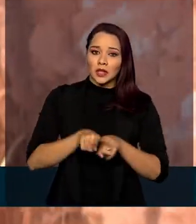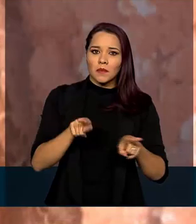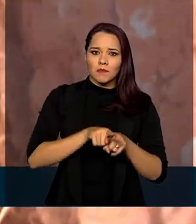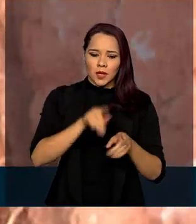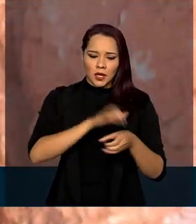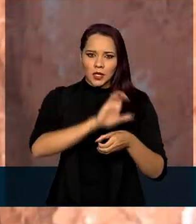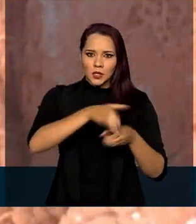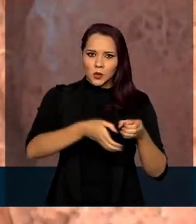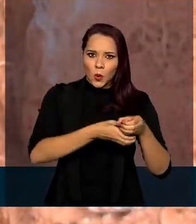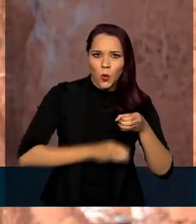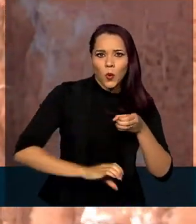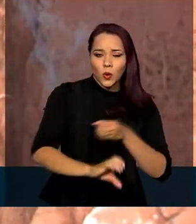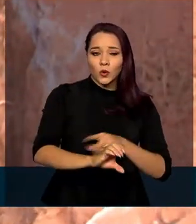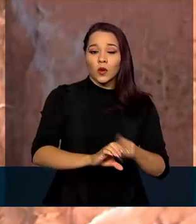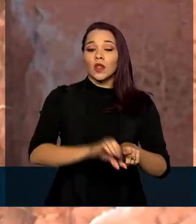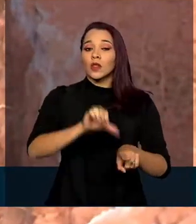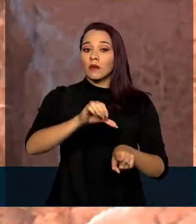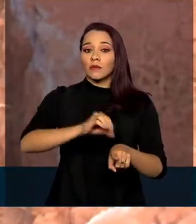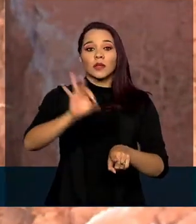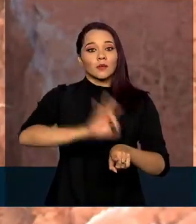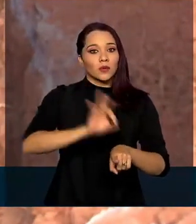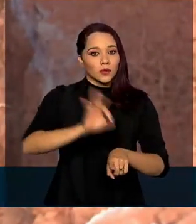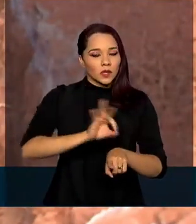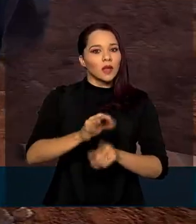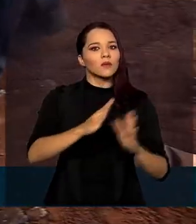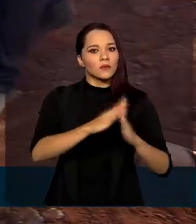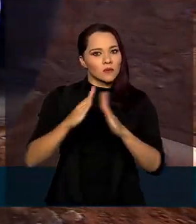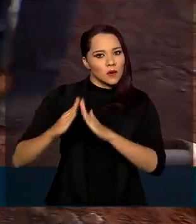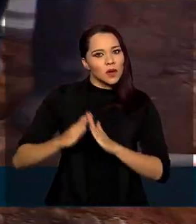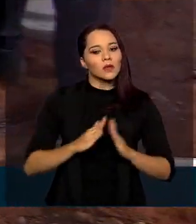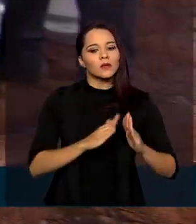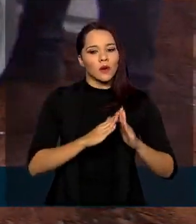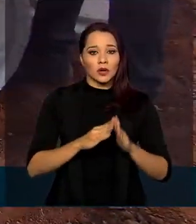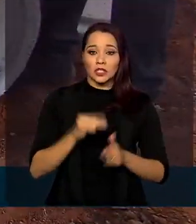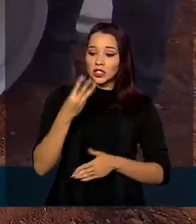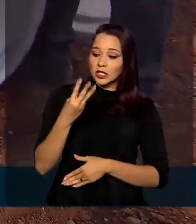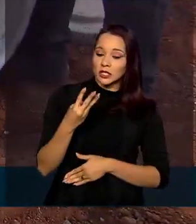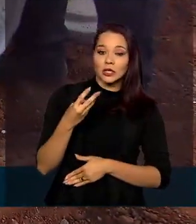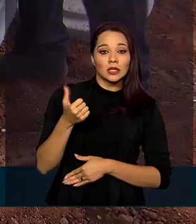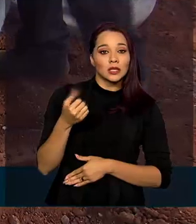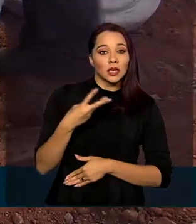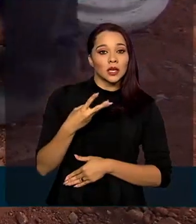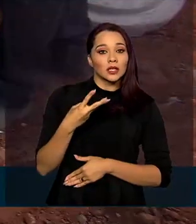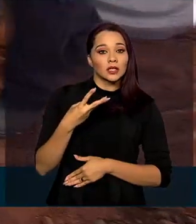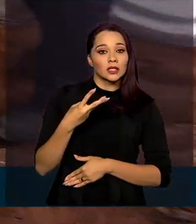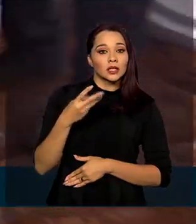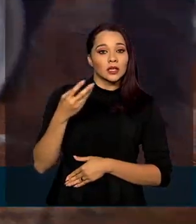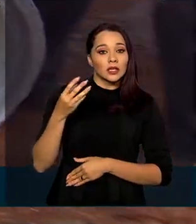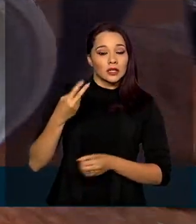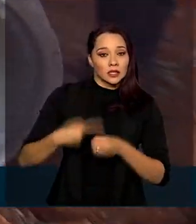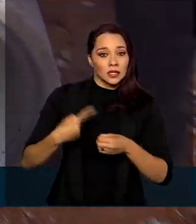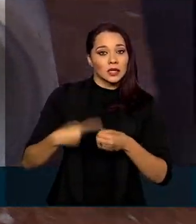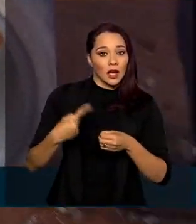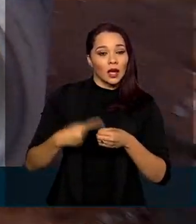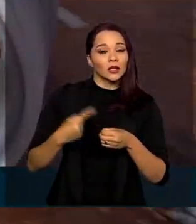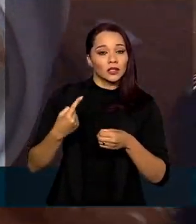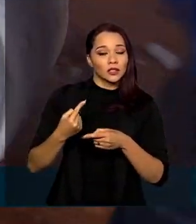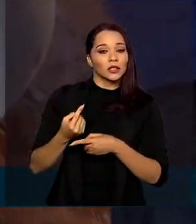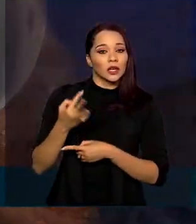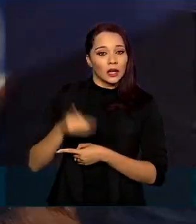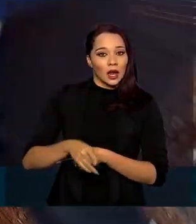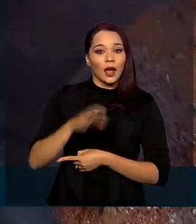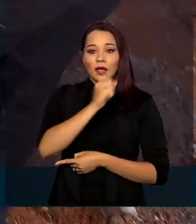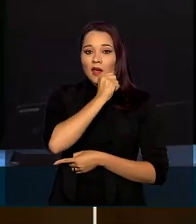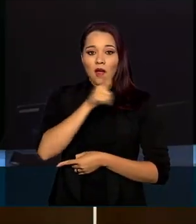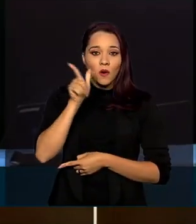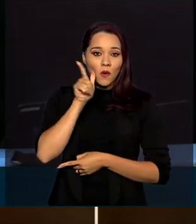esgoto a pelo menos 90% dos moradores de 13 cidades da região metropolitana de Maceió, em